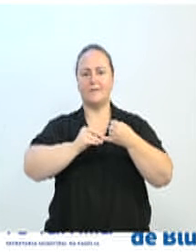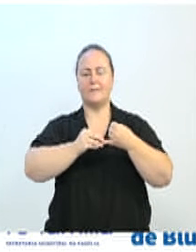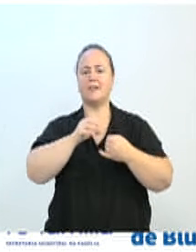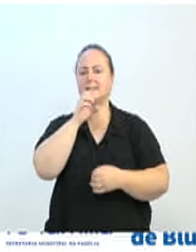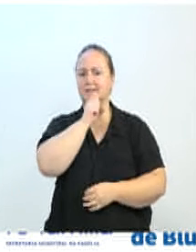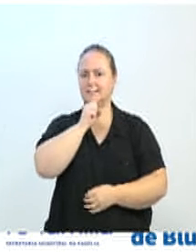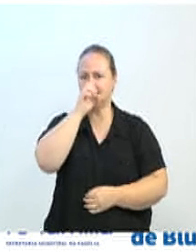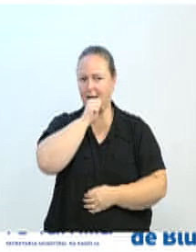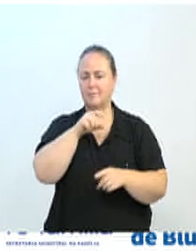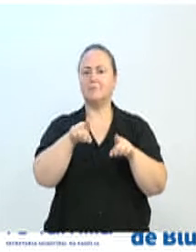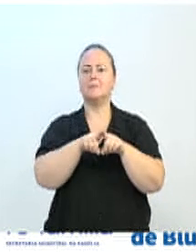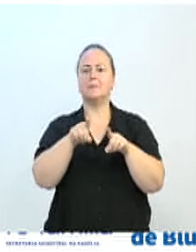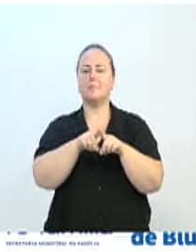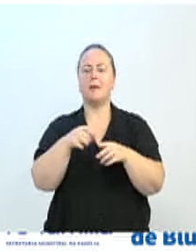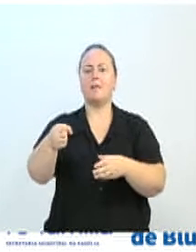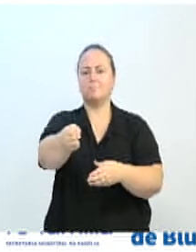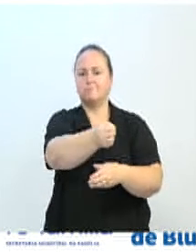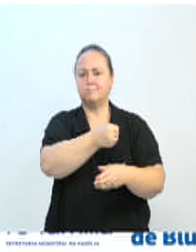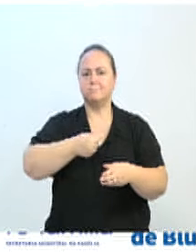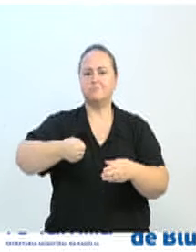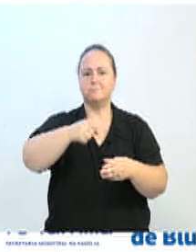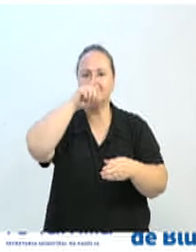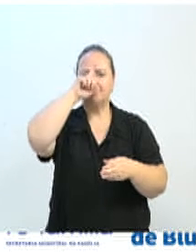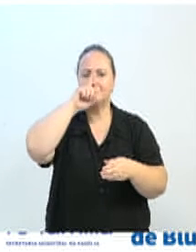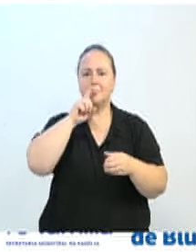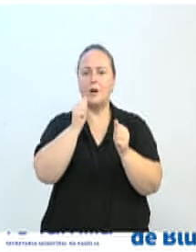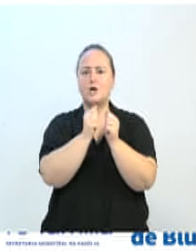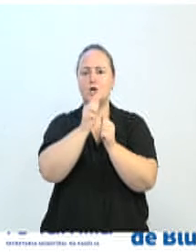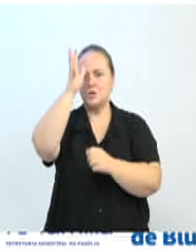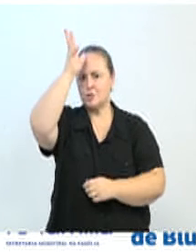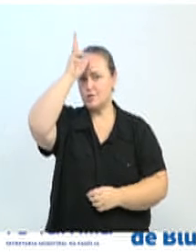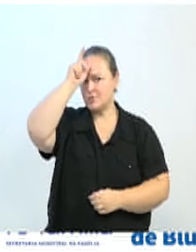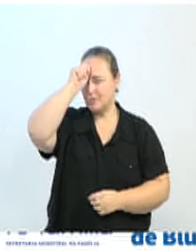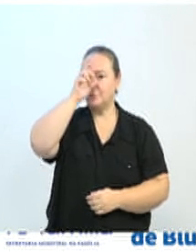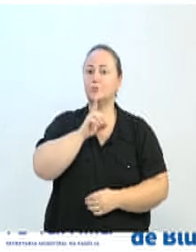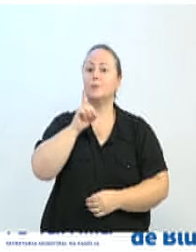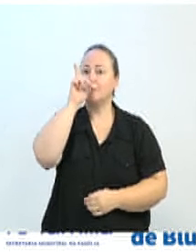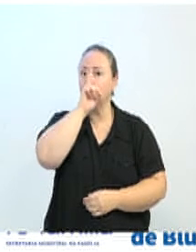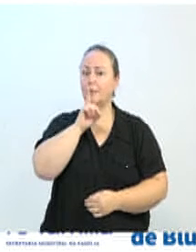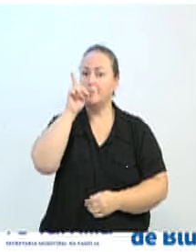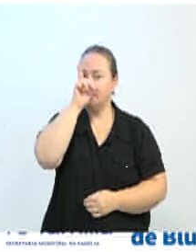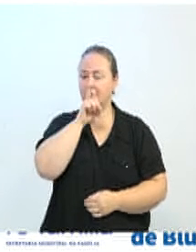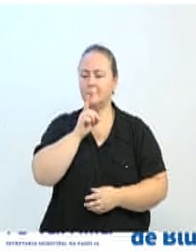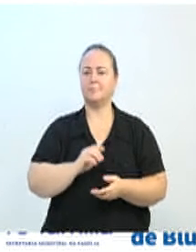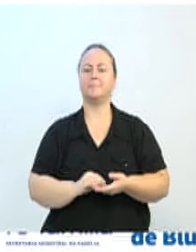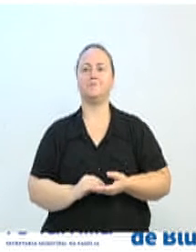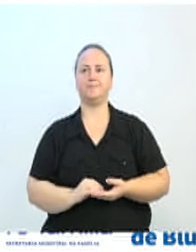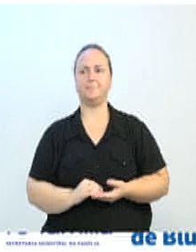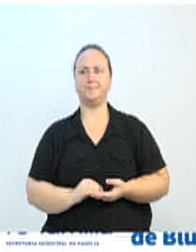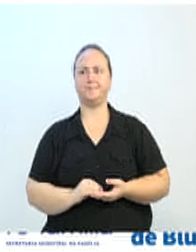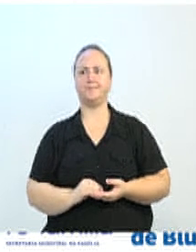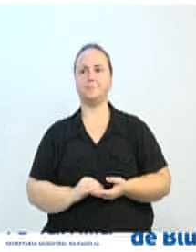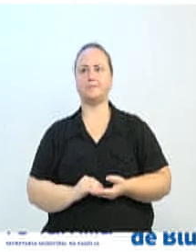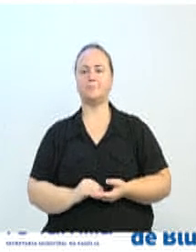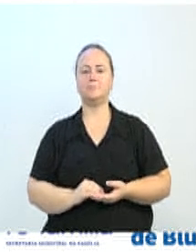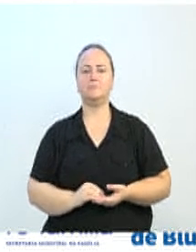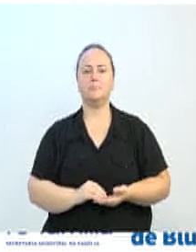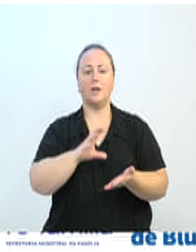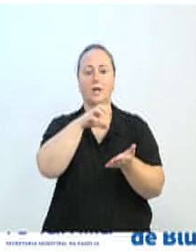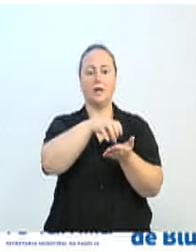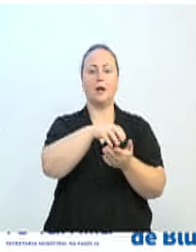e a polenta com galinha aos domingos. O setor 2 são os clubes de mães, os